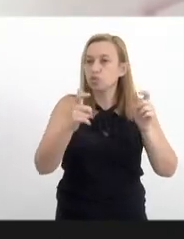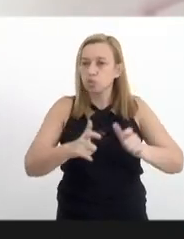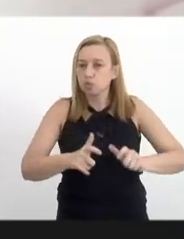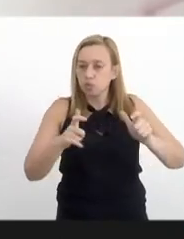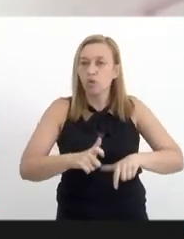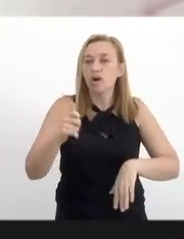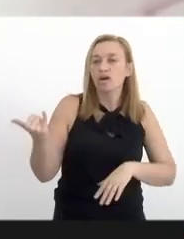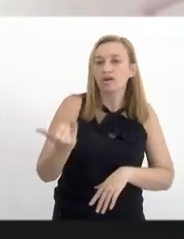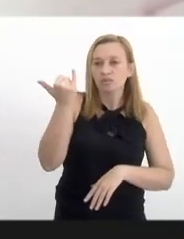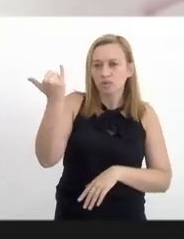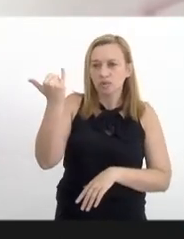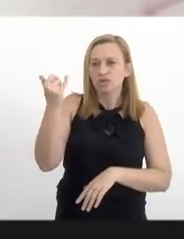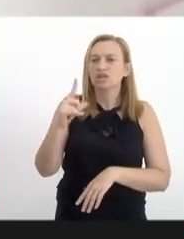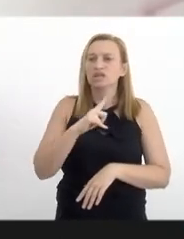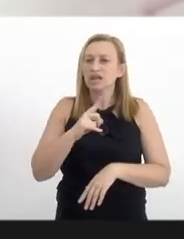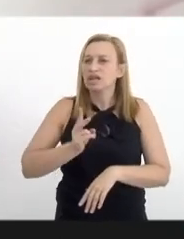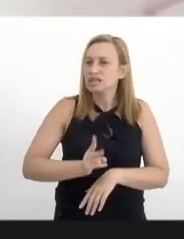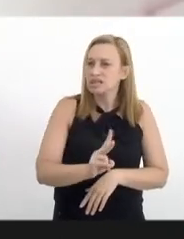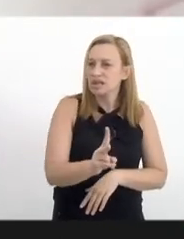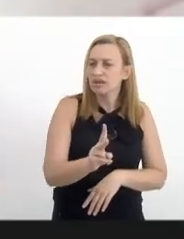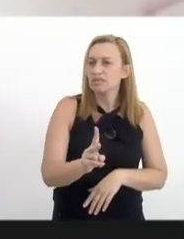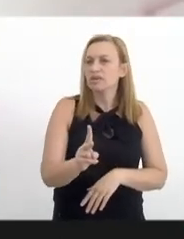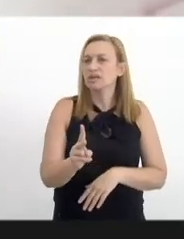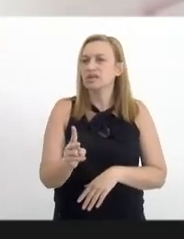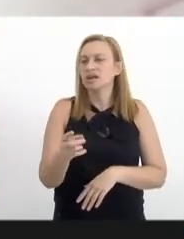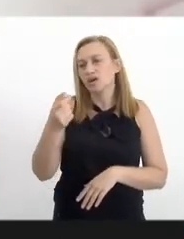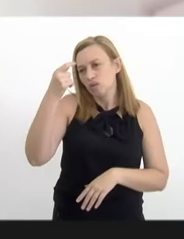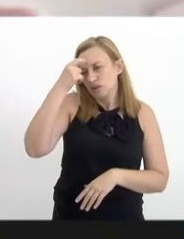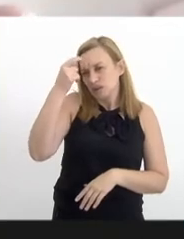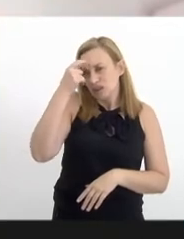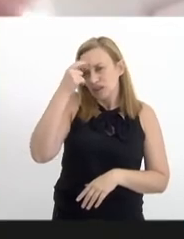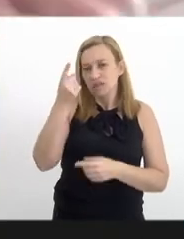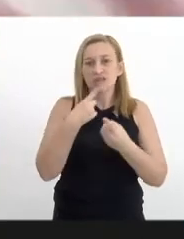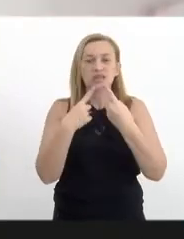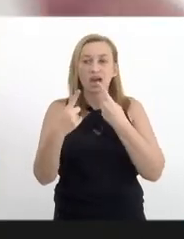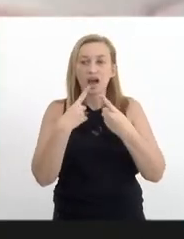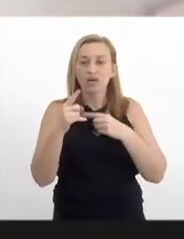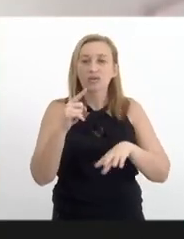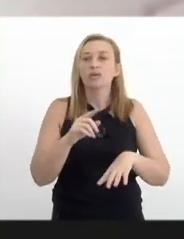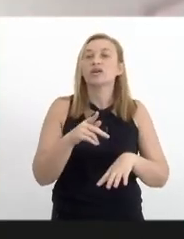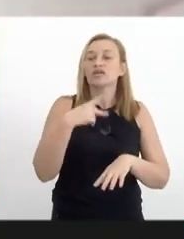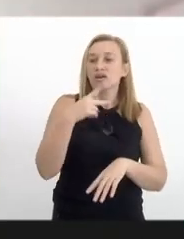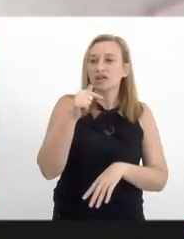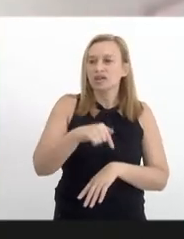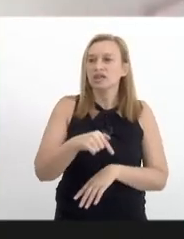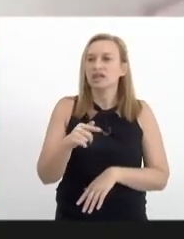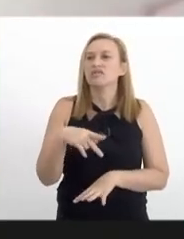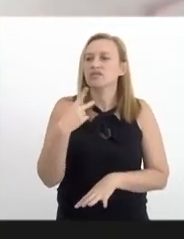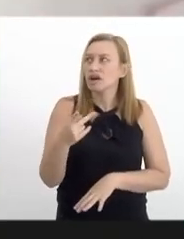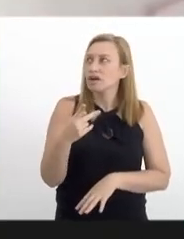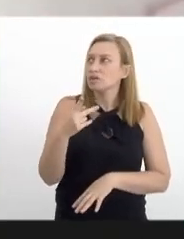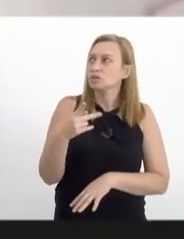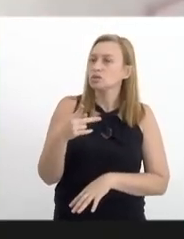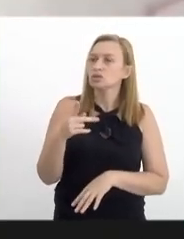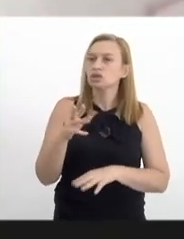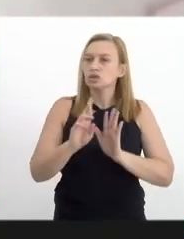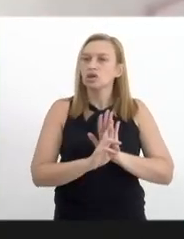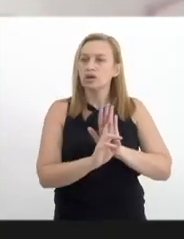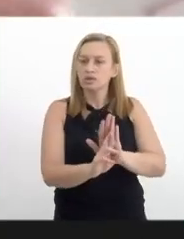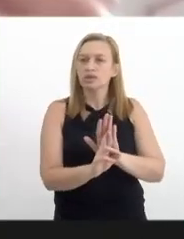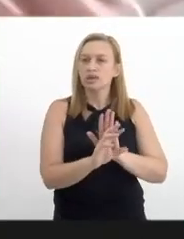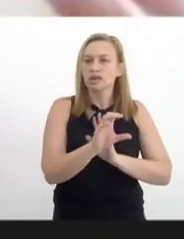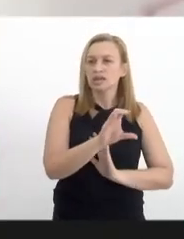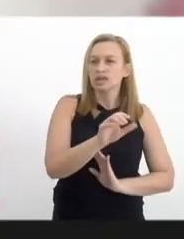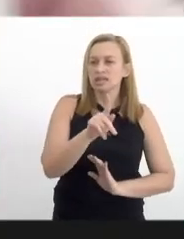é importante que haja sempre esse consenso e esse diálogo, mas reforçando aqui a palavra do representante da